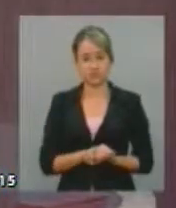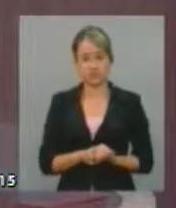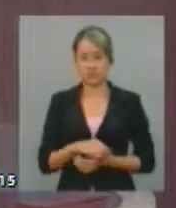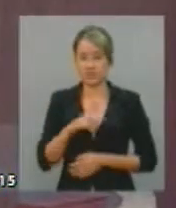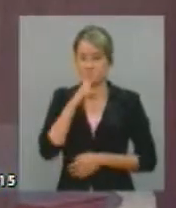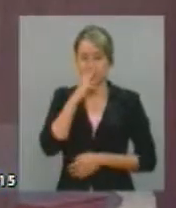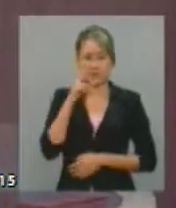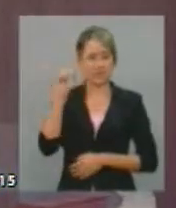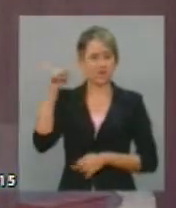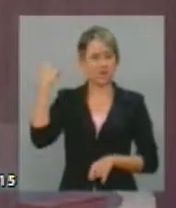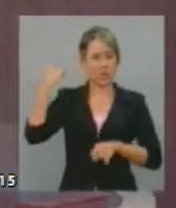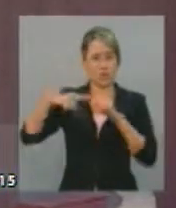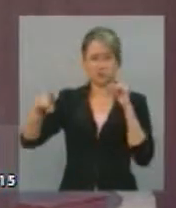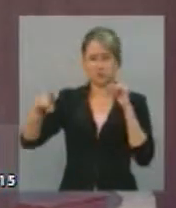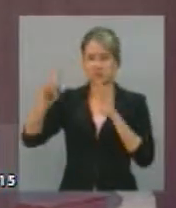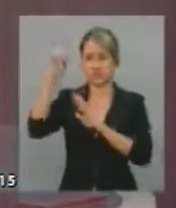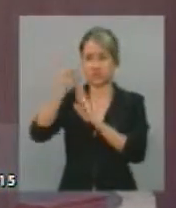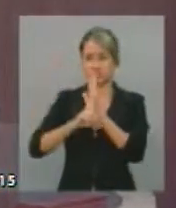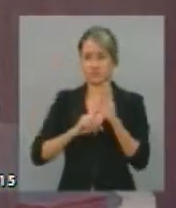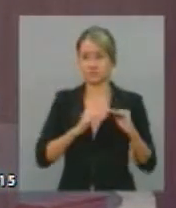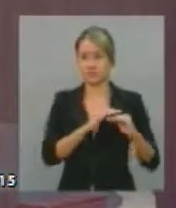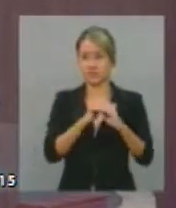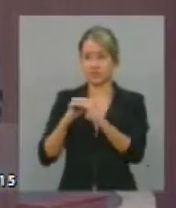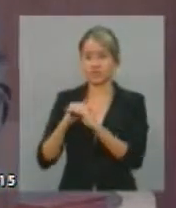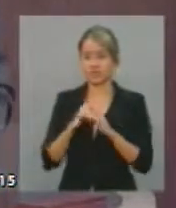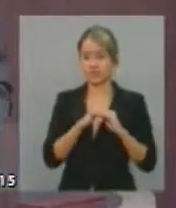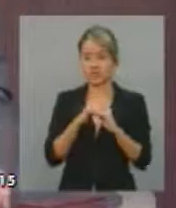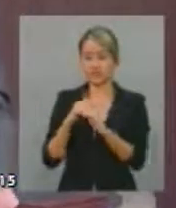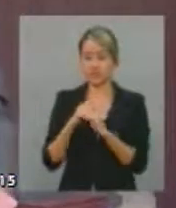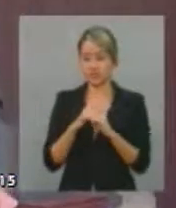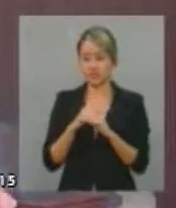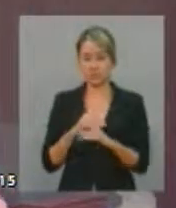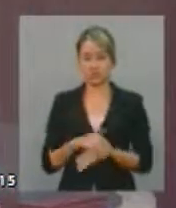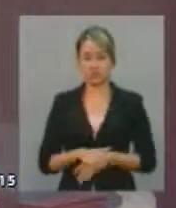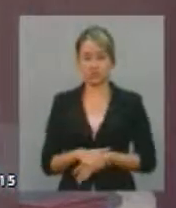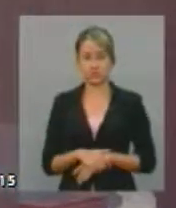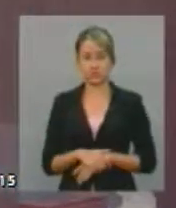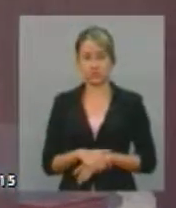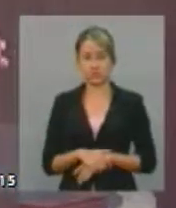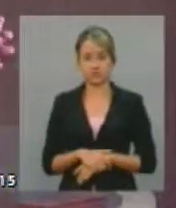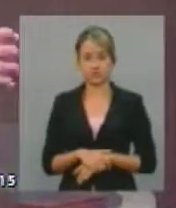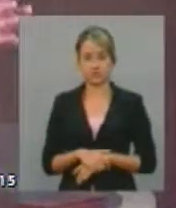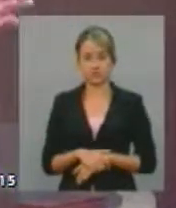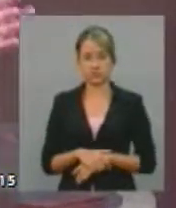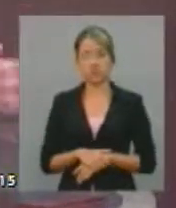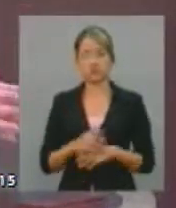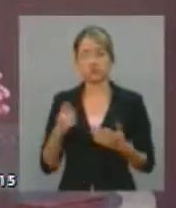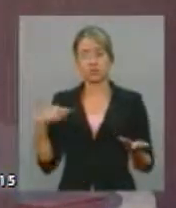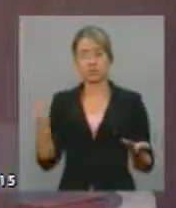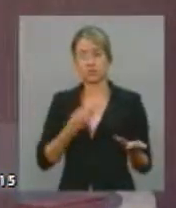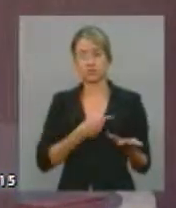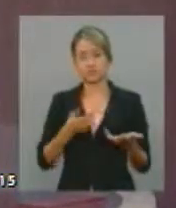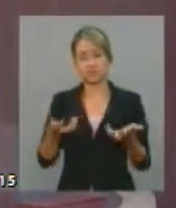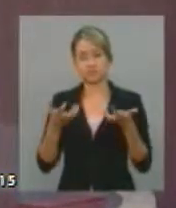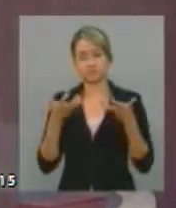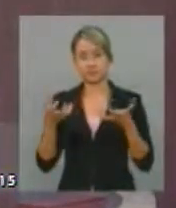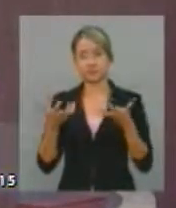democracia e aos direitos. Vejam só, o que nós queremos,